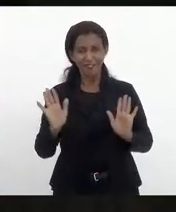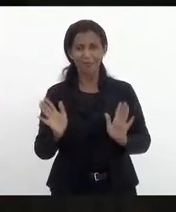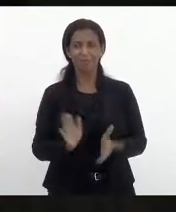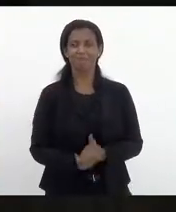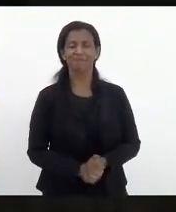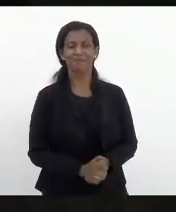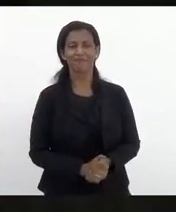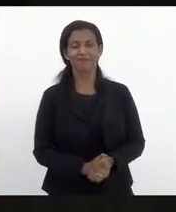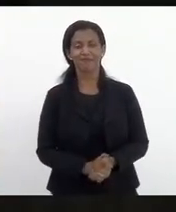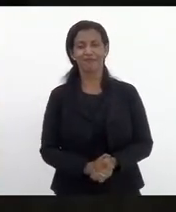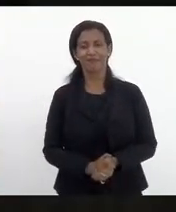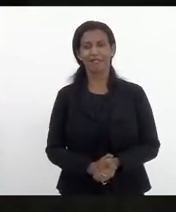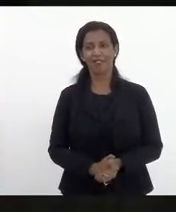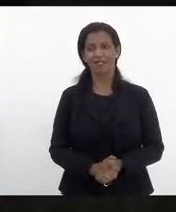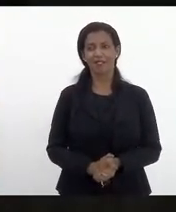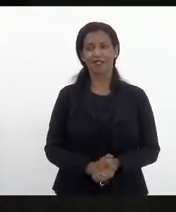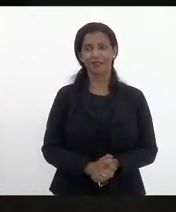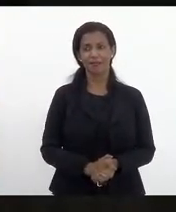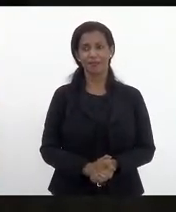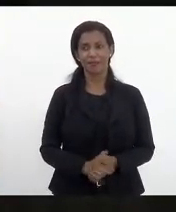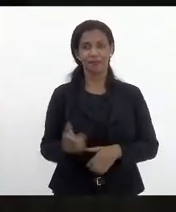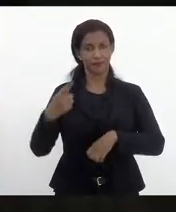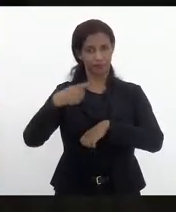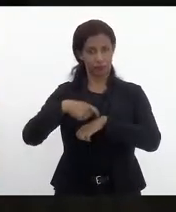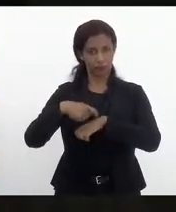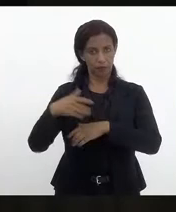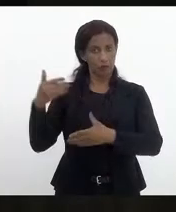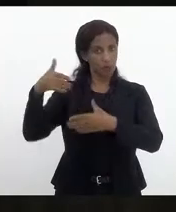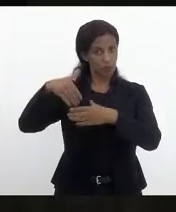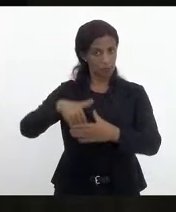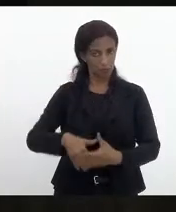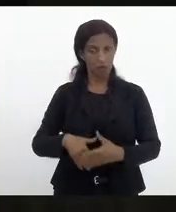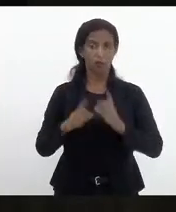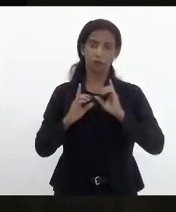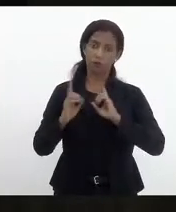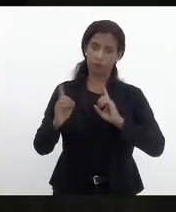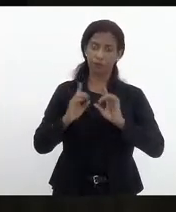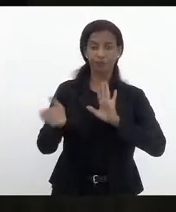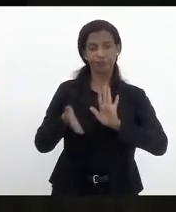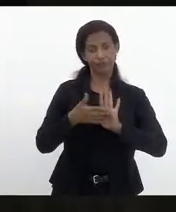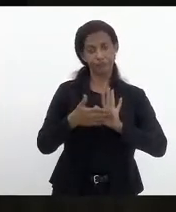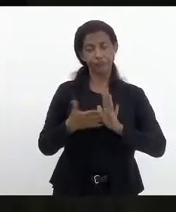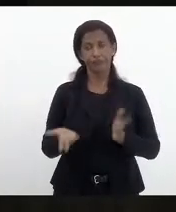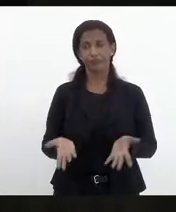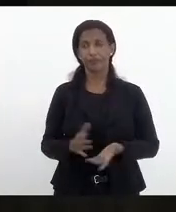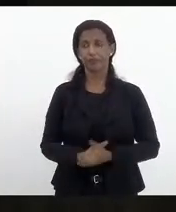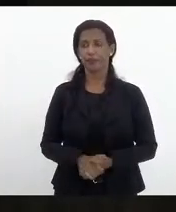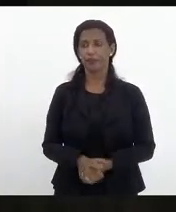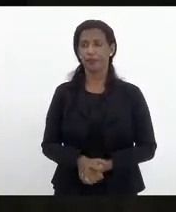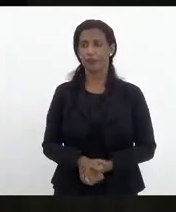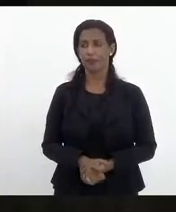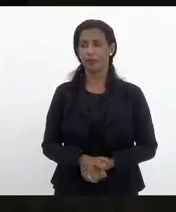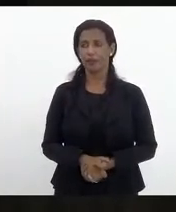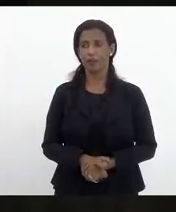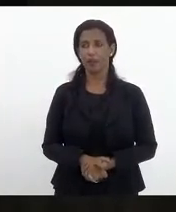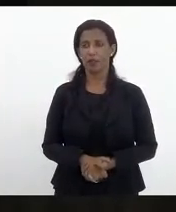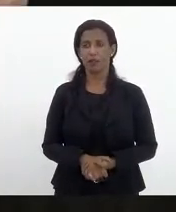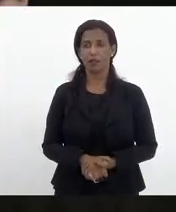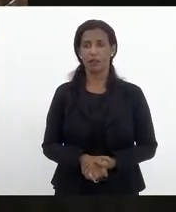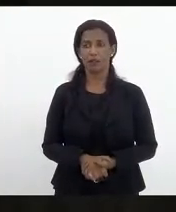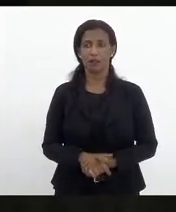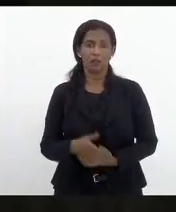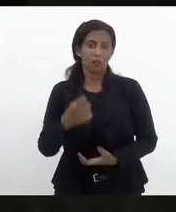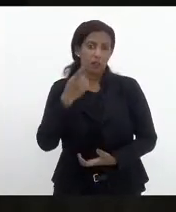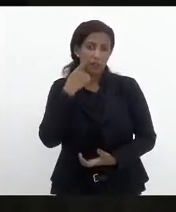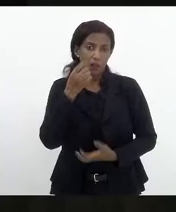Que é assim que devemos fazer. No momento da eleição, vamos discutir as propostas e resguardar as